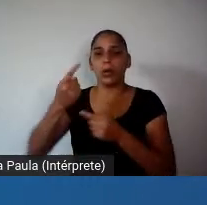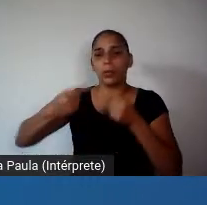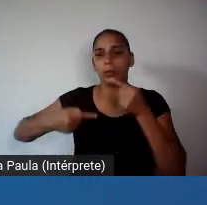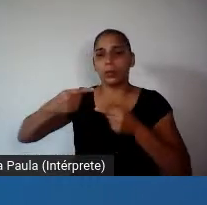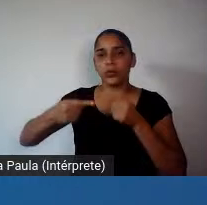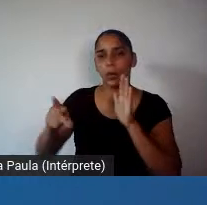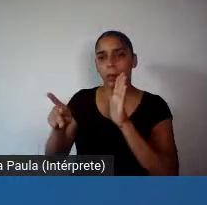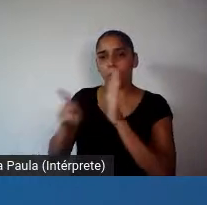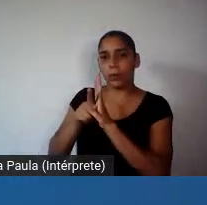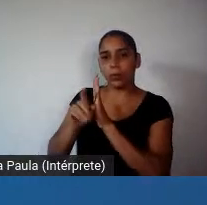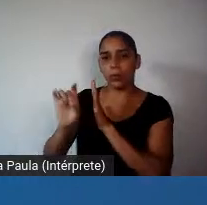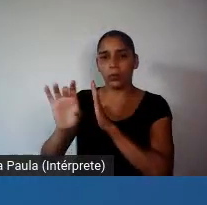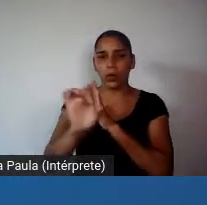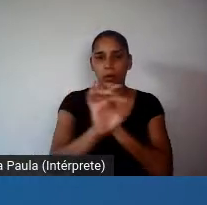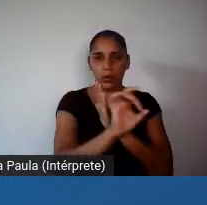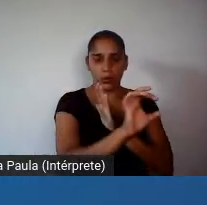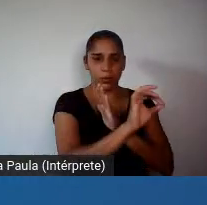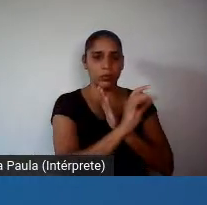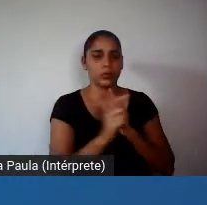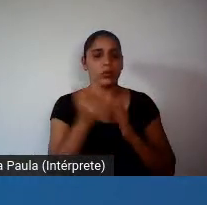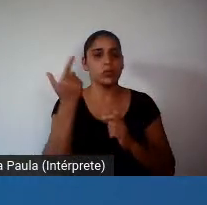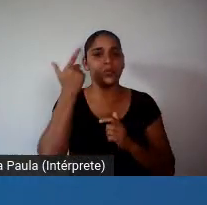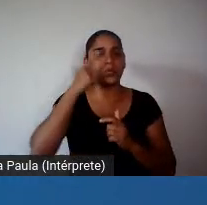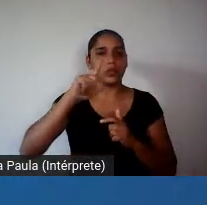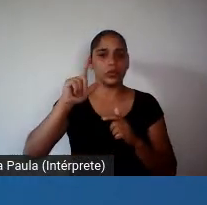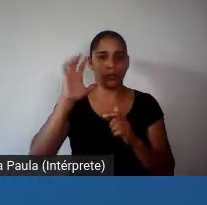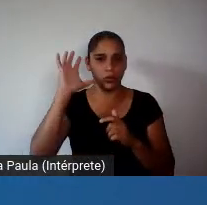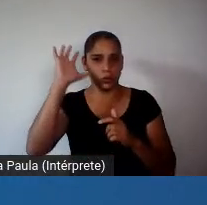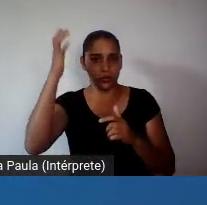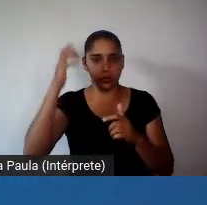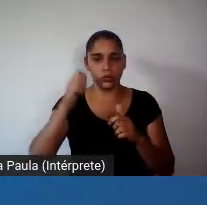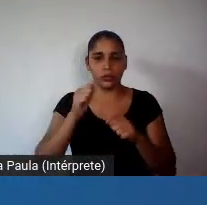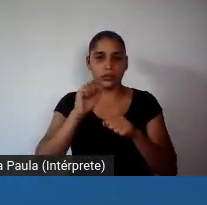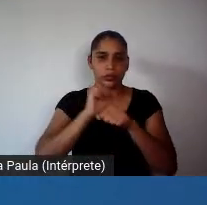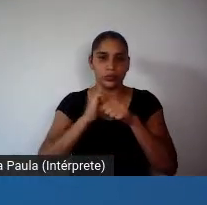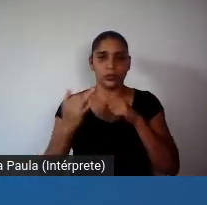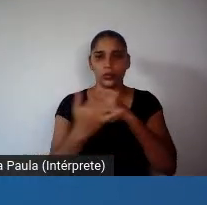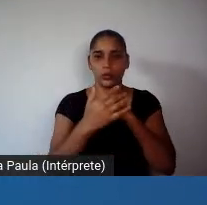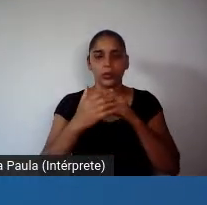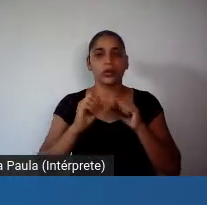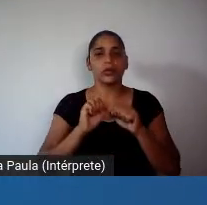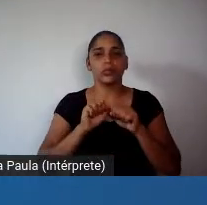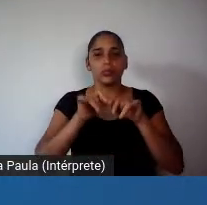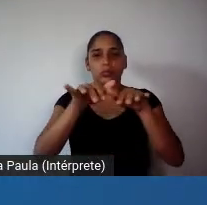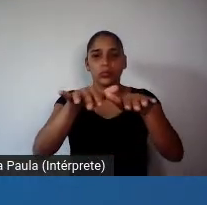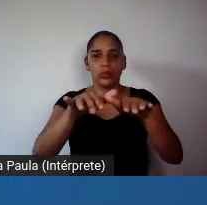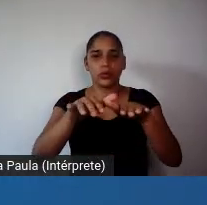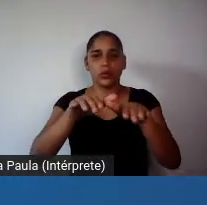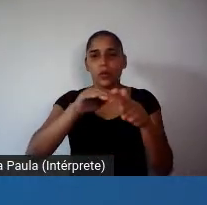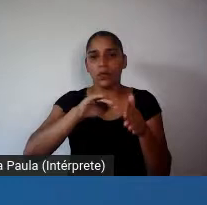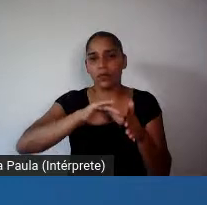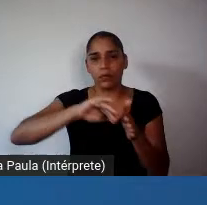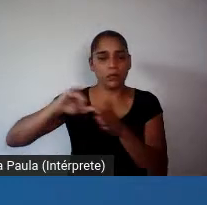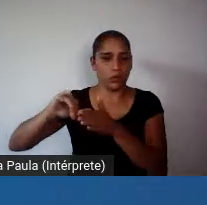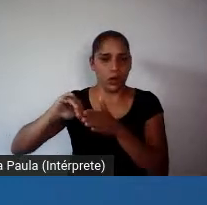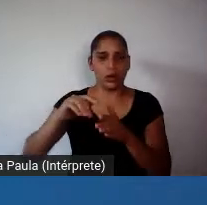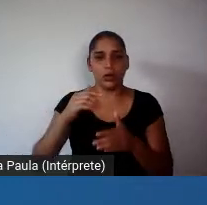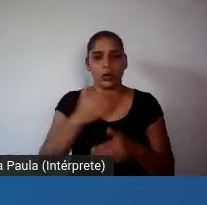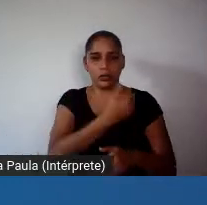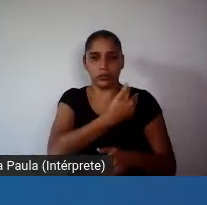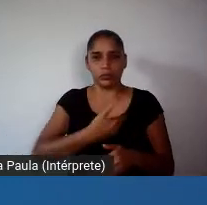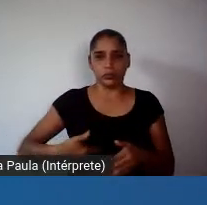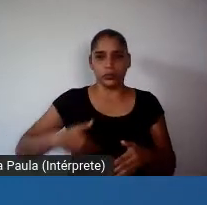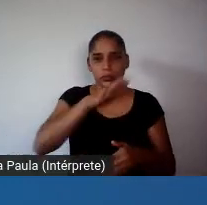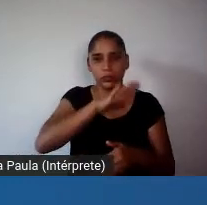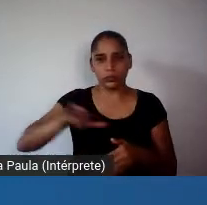de, de gestão da, da, da pandemia, né, sem ter uma política nacional, e nós vemos a catástrofe que é, quer dizer, hoje o Brasil se